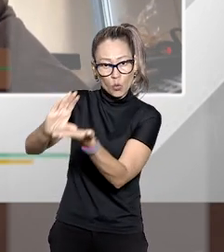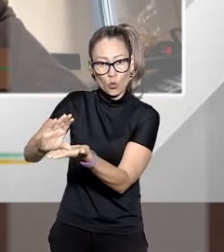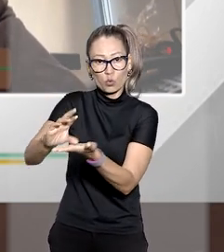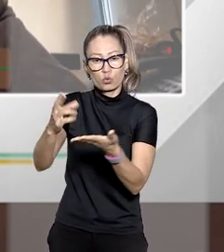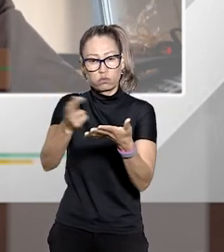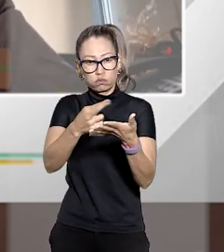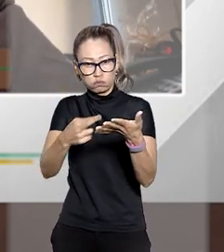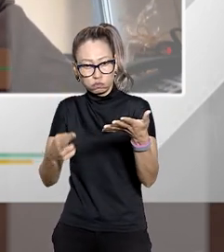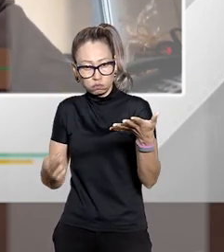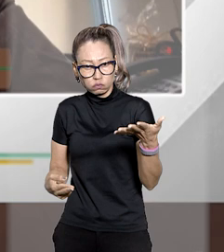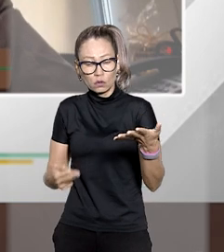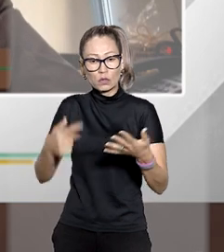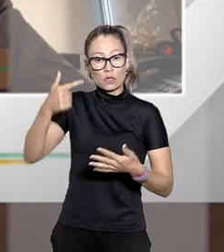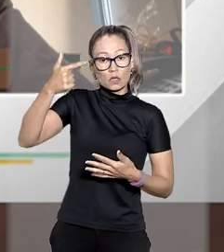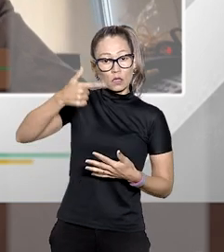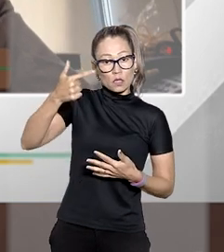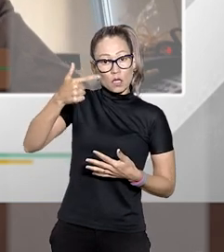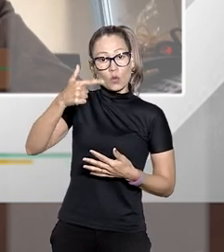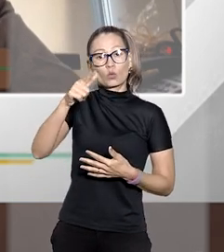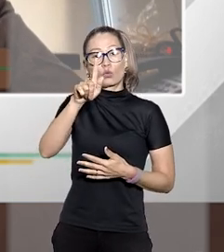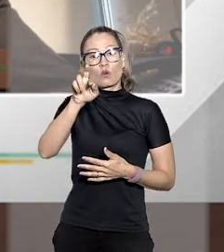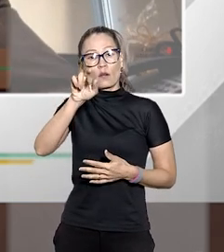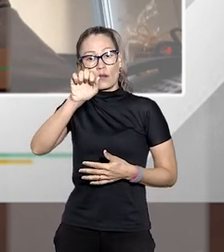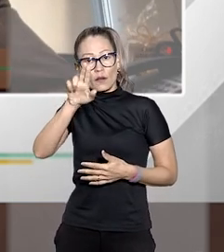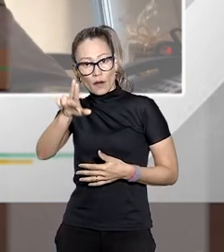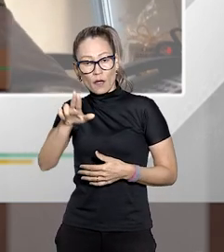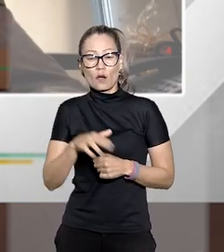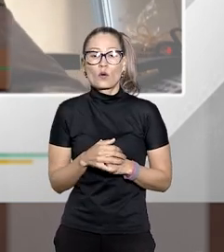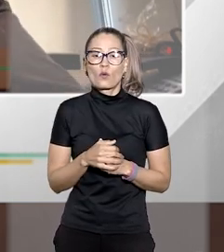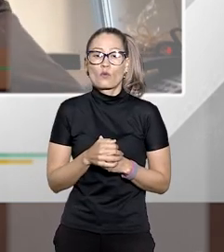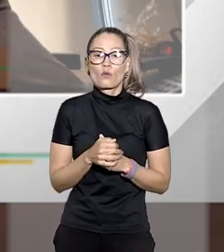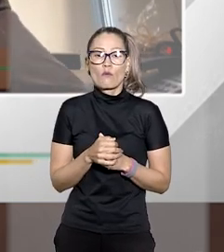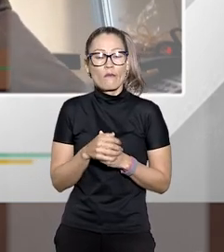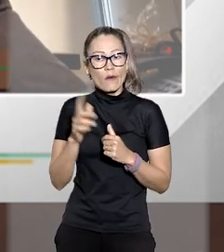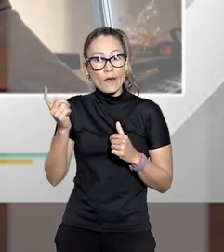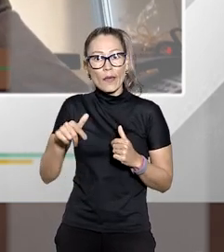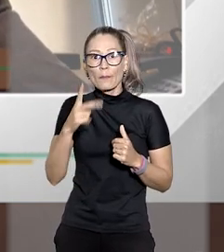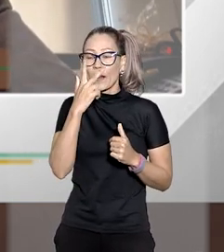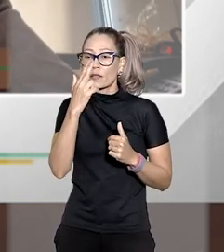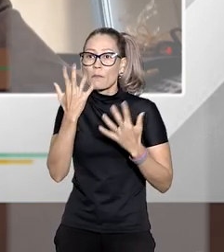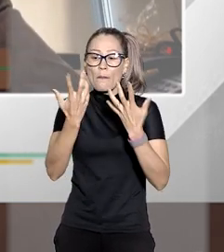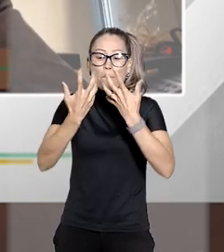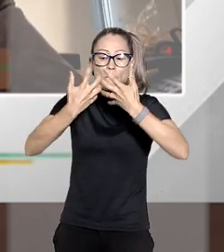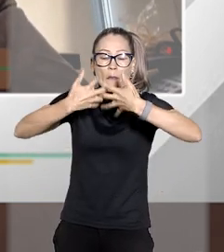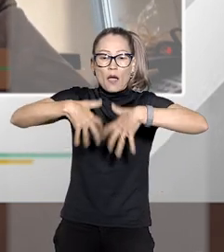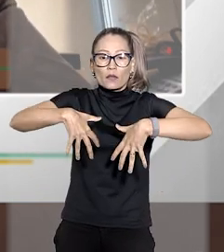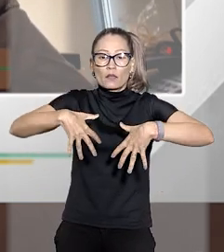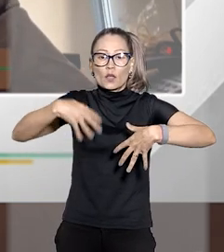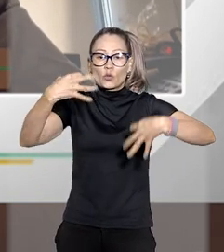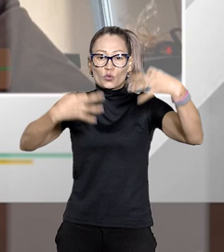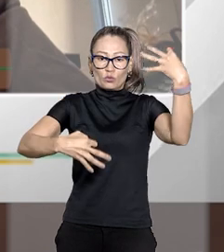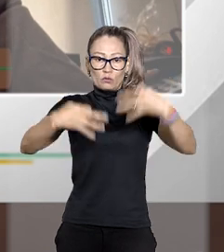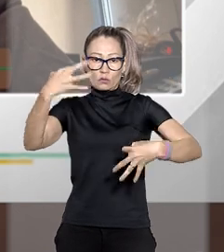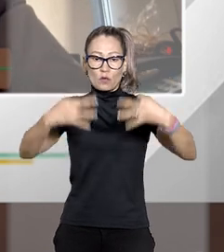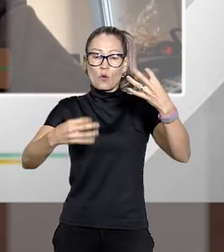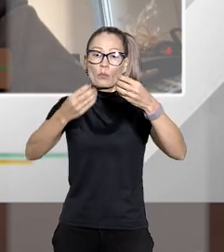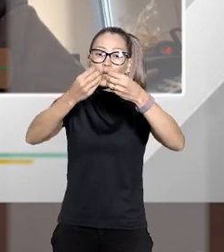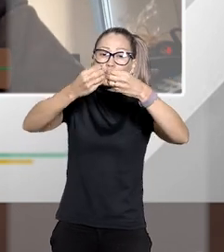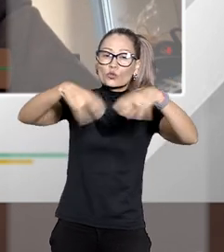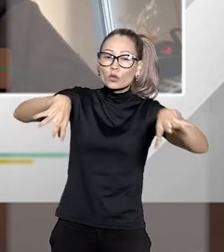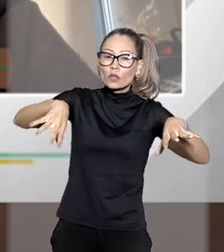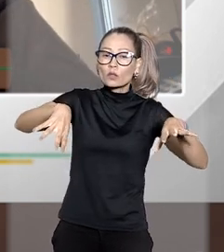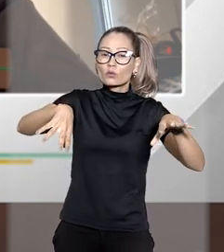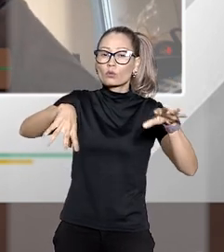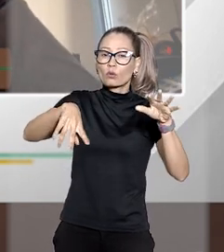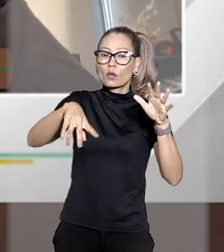julgado no âmbito do segundo grau você veja como a gente está movimentando a máquina judiciária em prejuízo a todos os